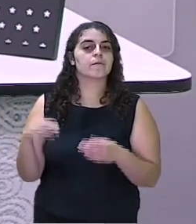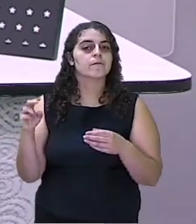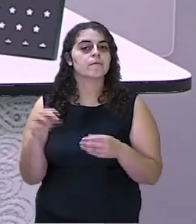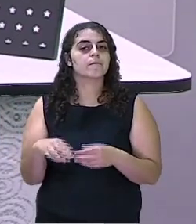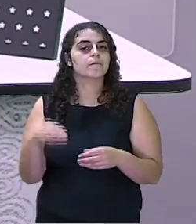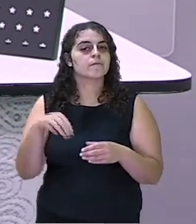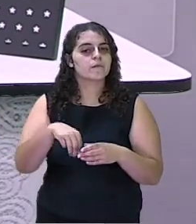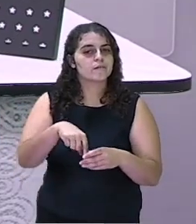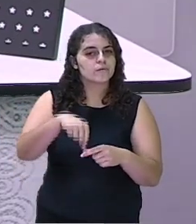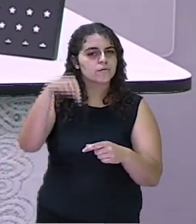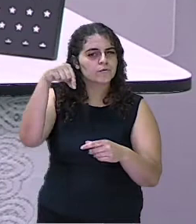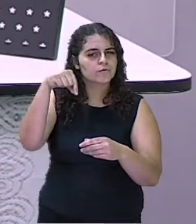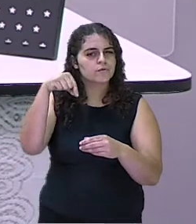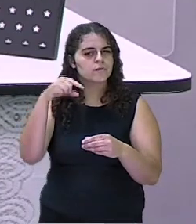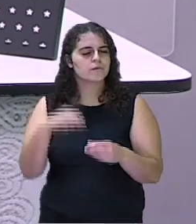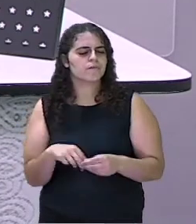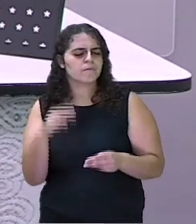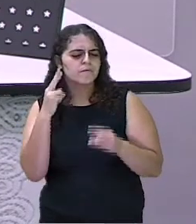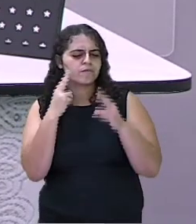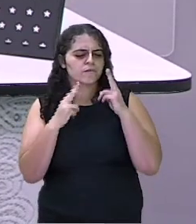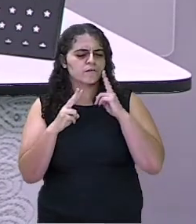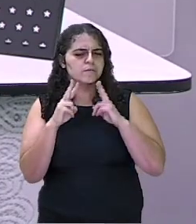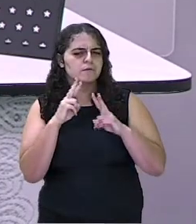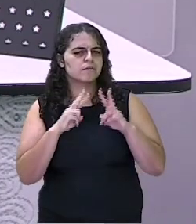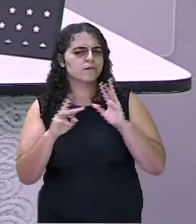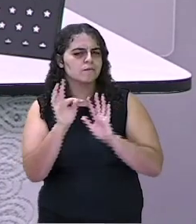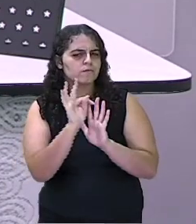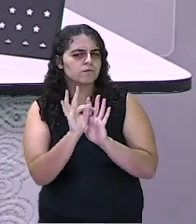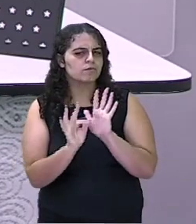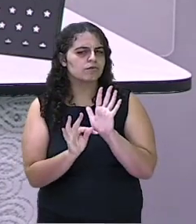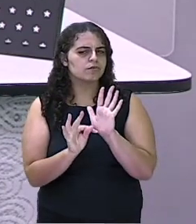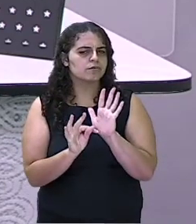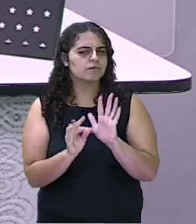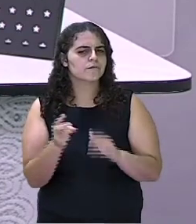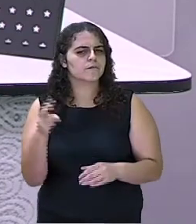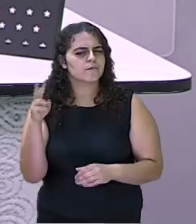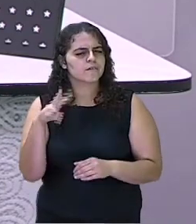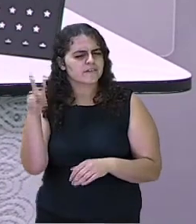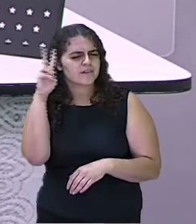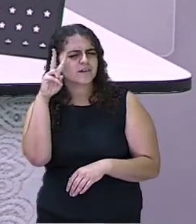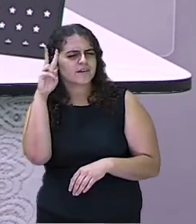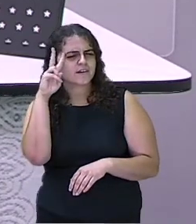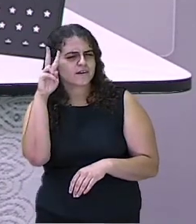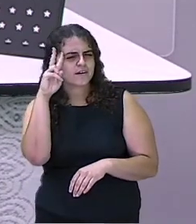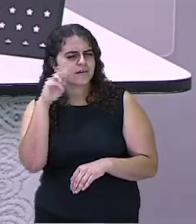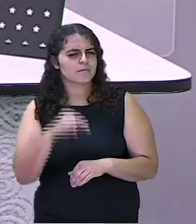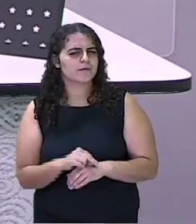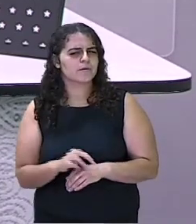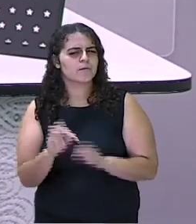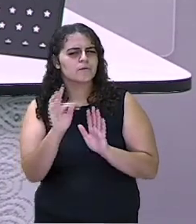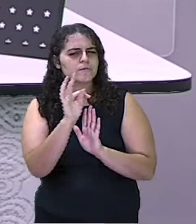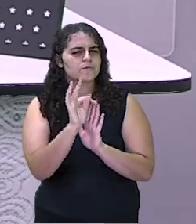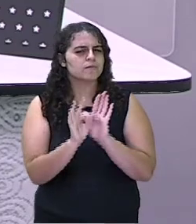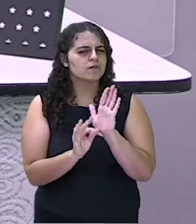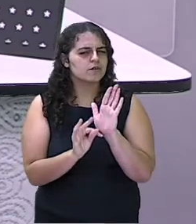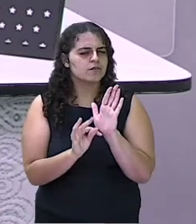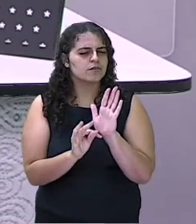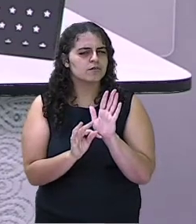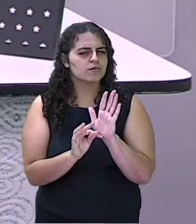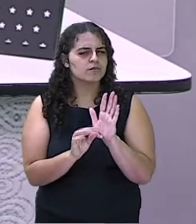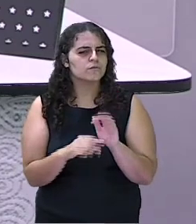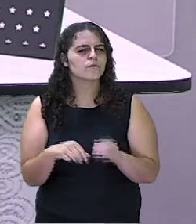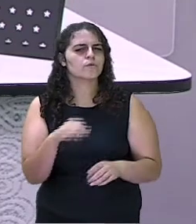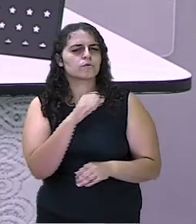vamos fazer uma análise dos dois textos. Você se lembra qual era o texto que o Brian fez?